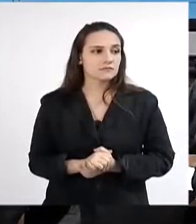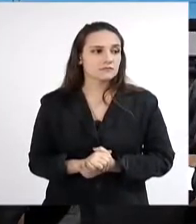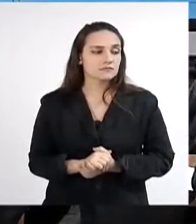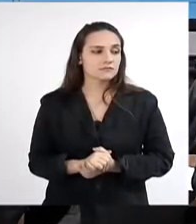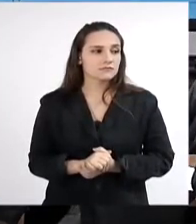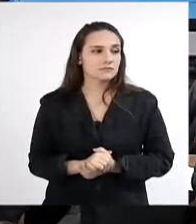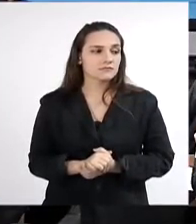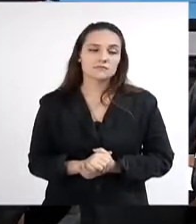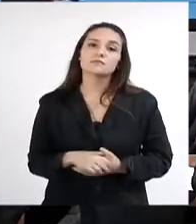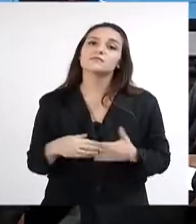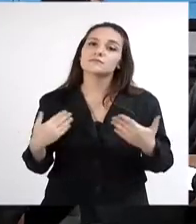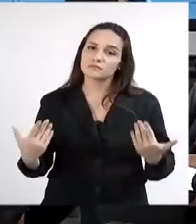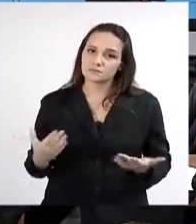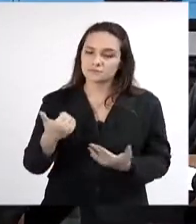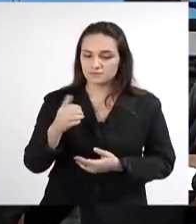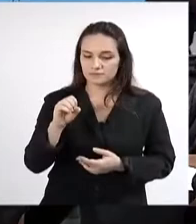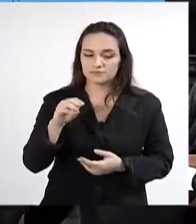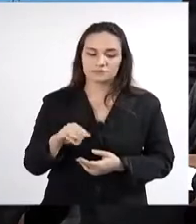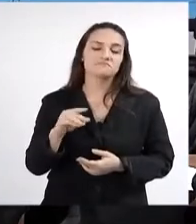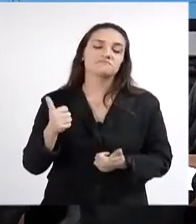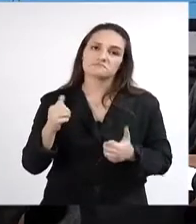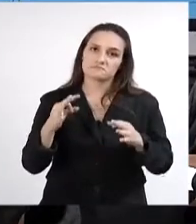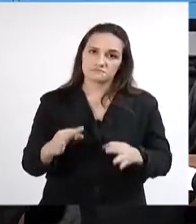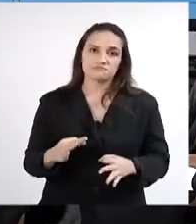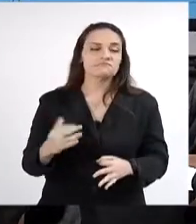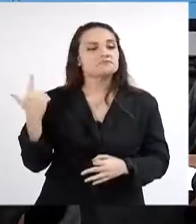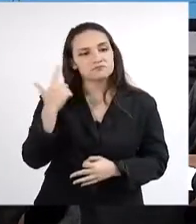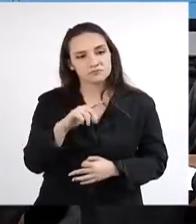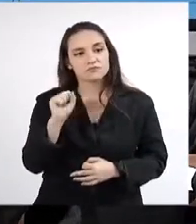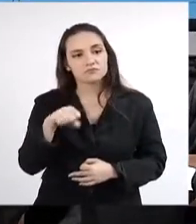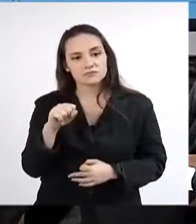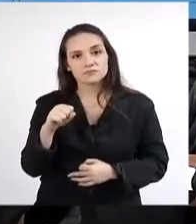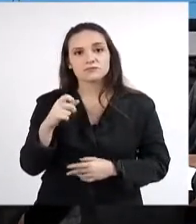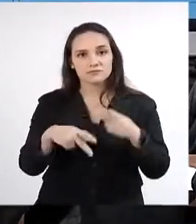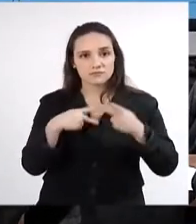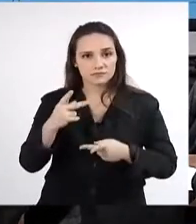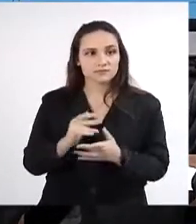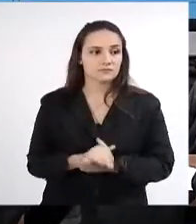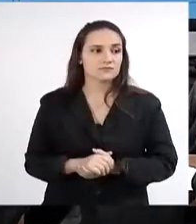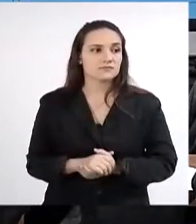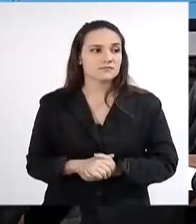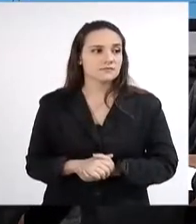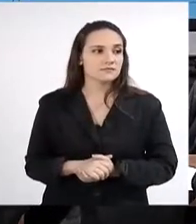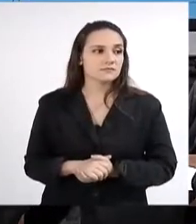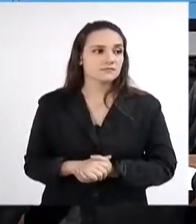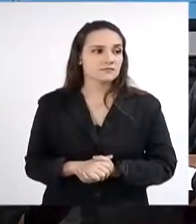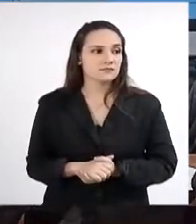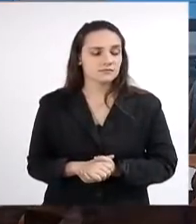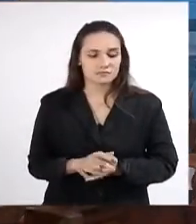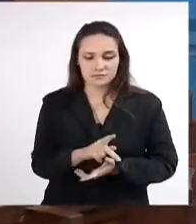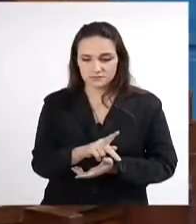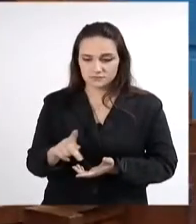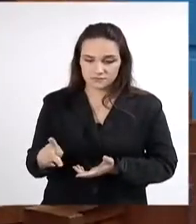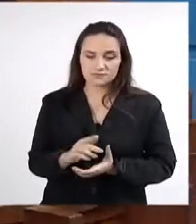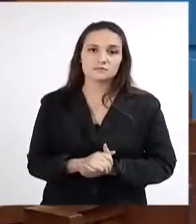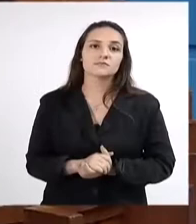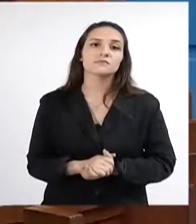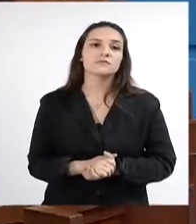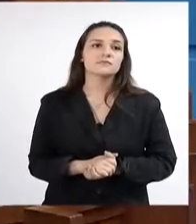Dez minutos será tempo mais do que suficiente, Sr. Presidente. Sr. Presidente,